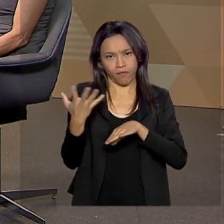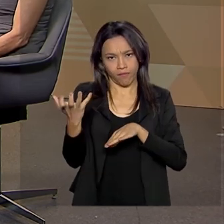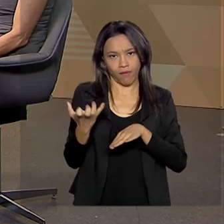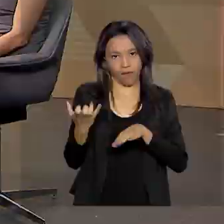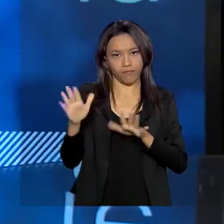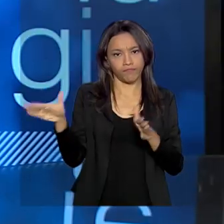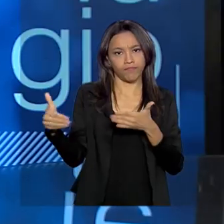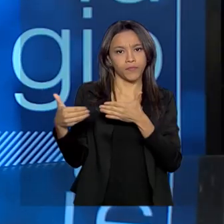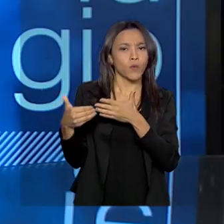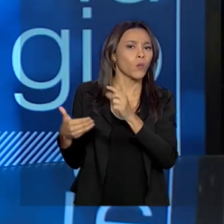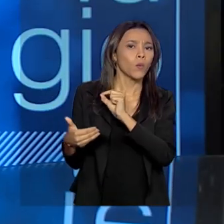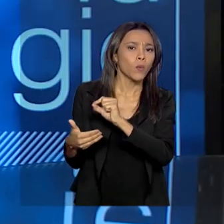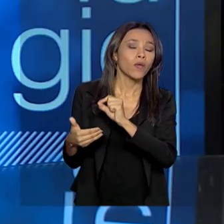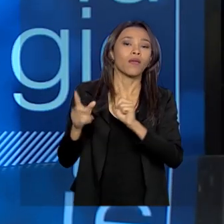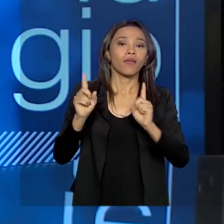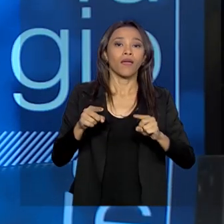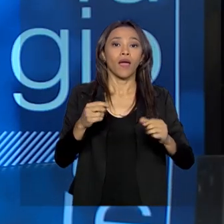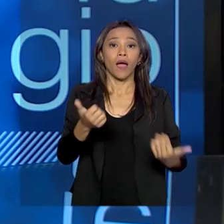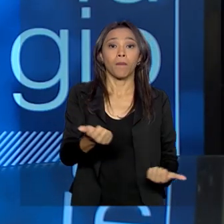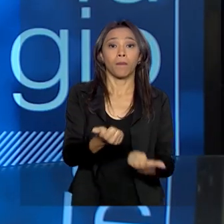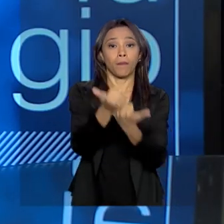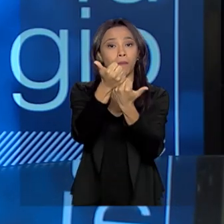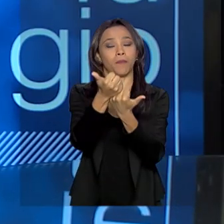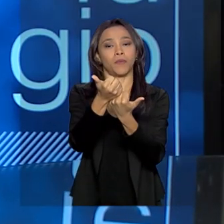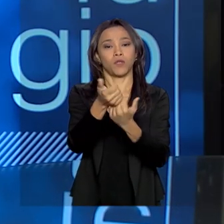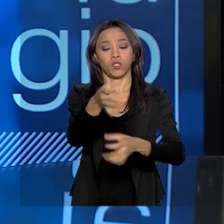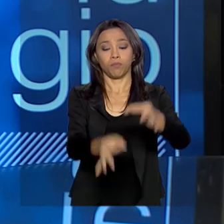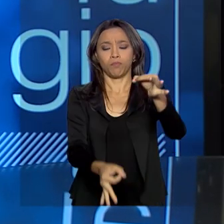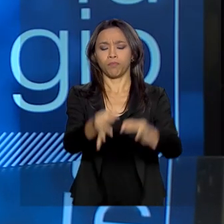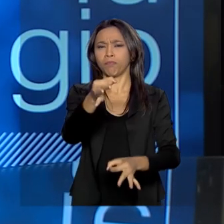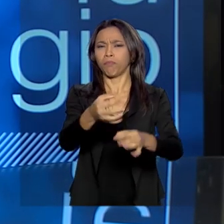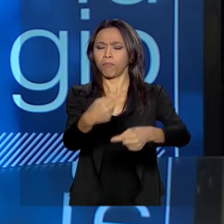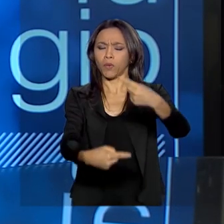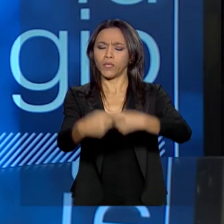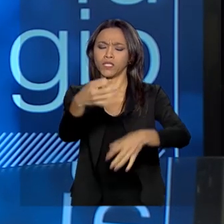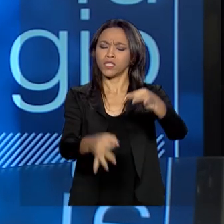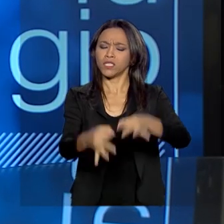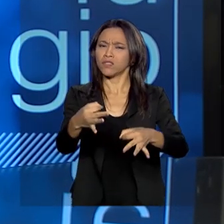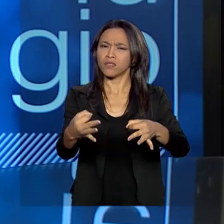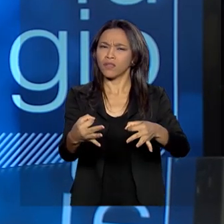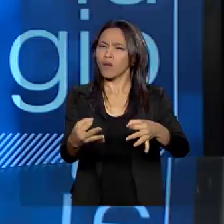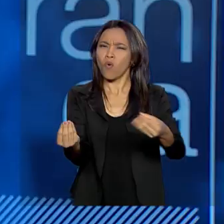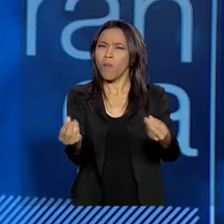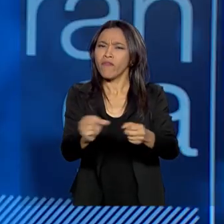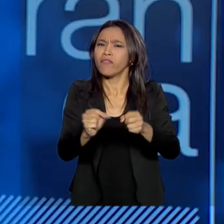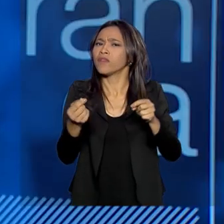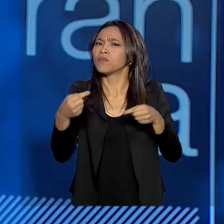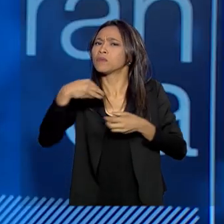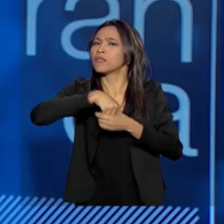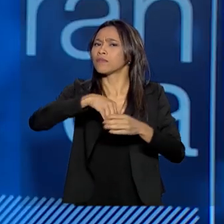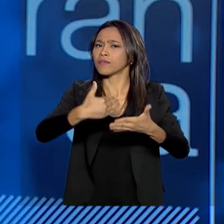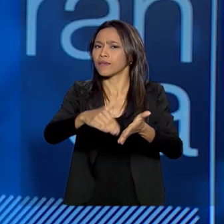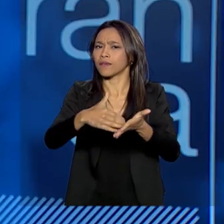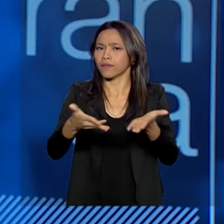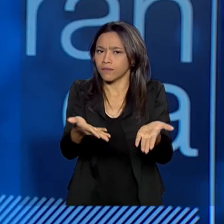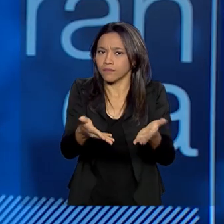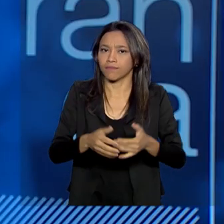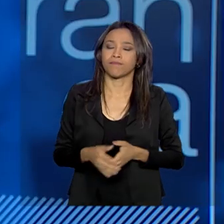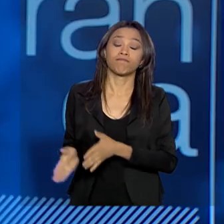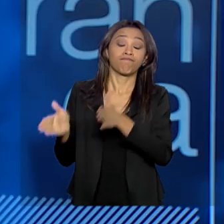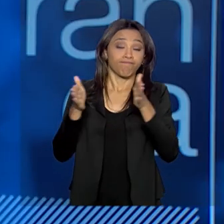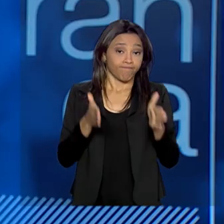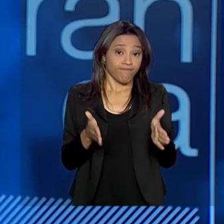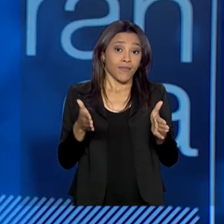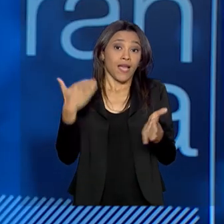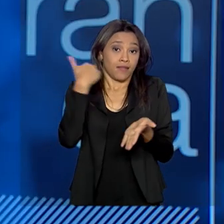com a senhora, que é a promoção de políticas de justiça. Como que isso é feito na Secretaria? Bom, a Secretaria Nacional de